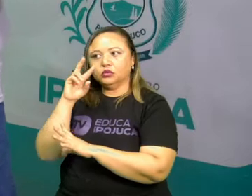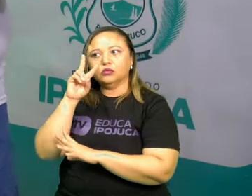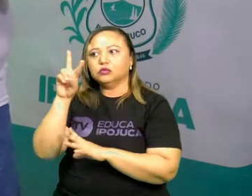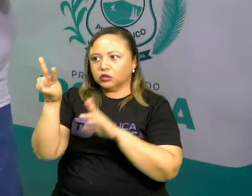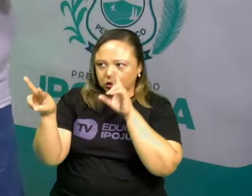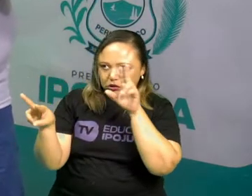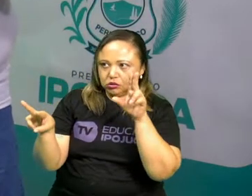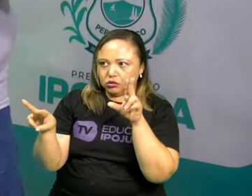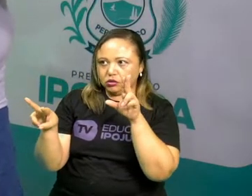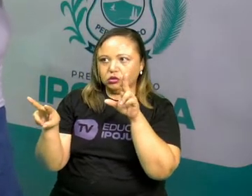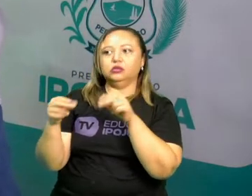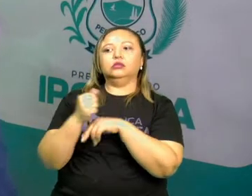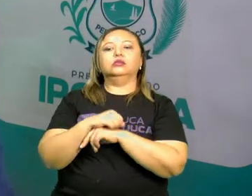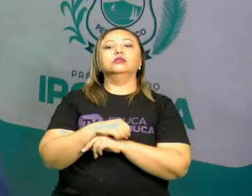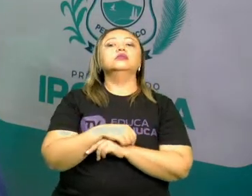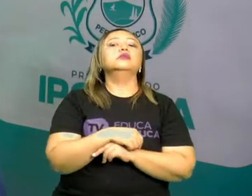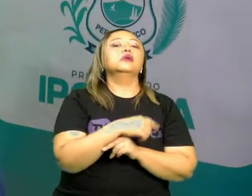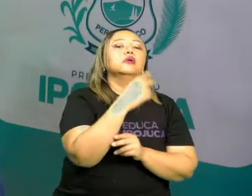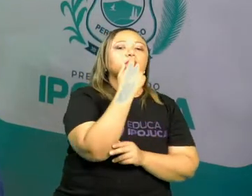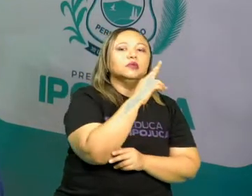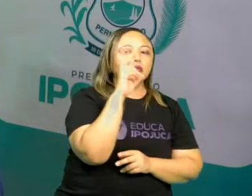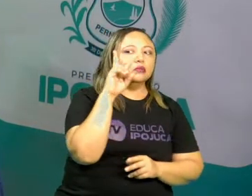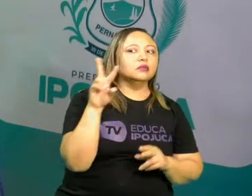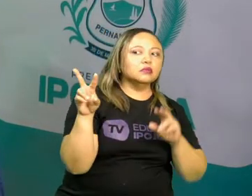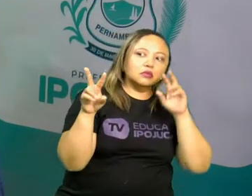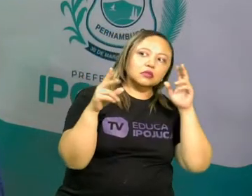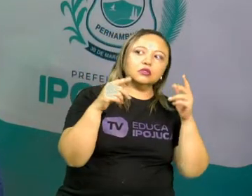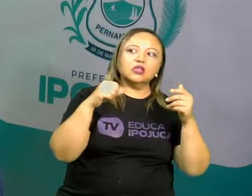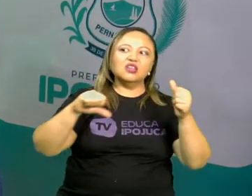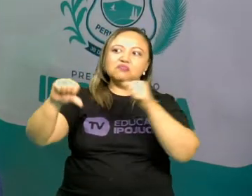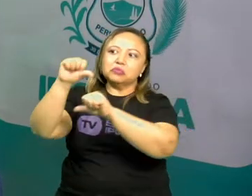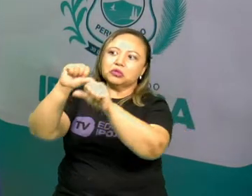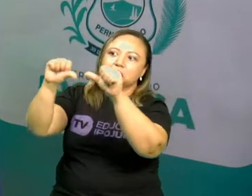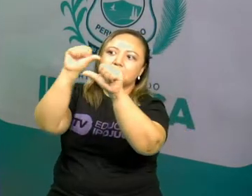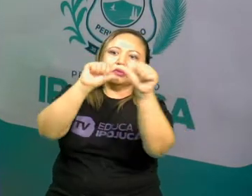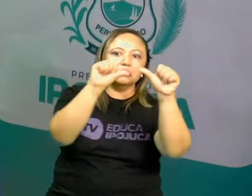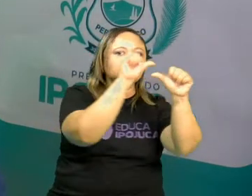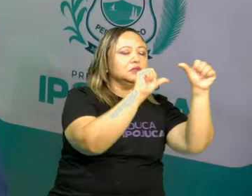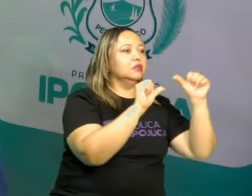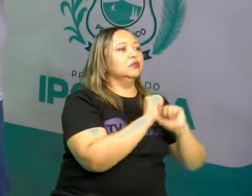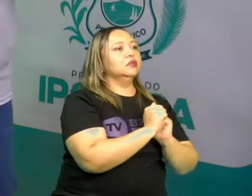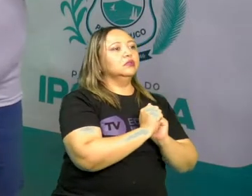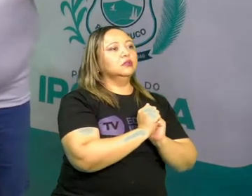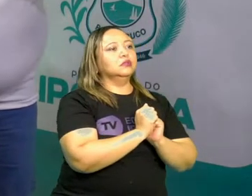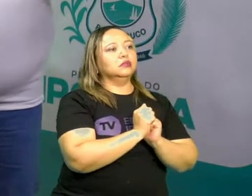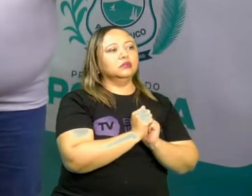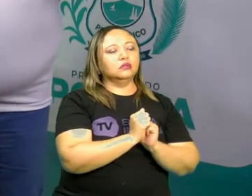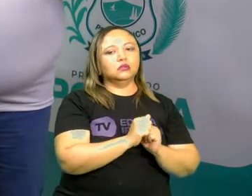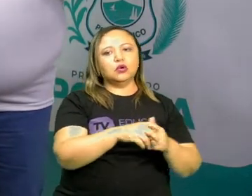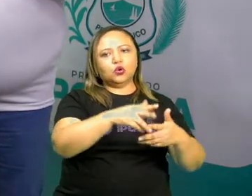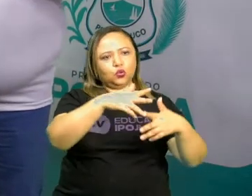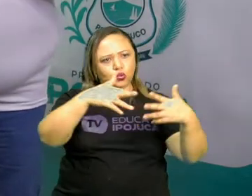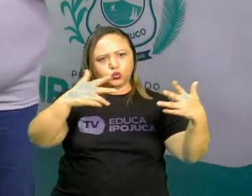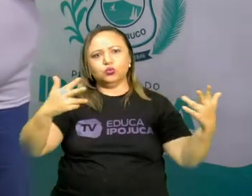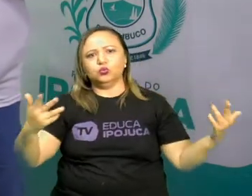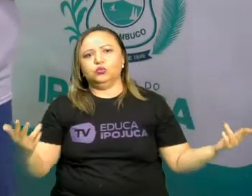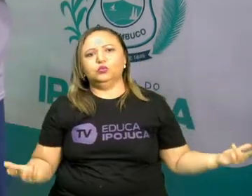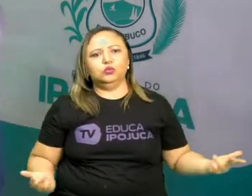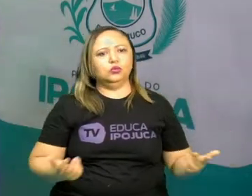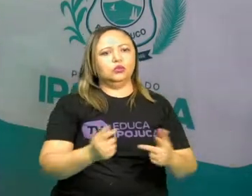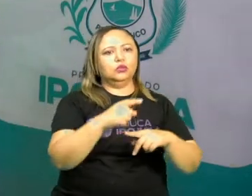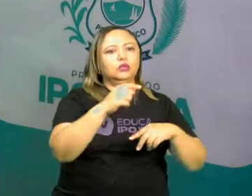visão, quando a gente vê a modificação dessas paisagens. E os outros são